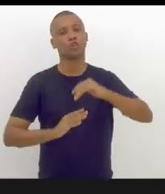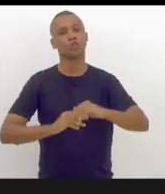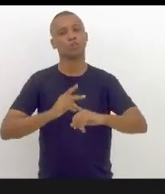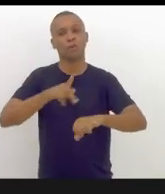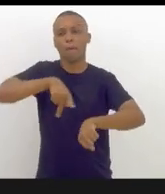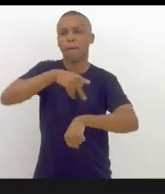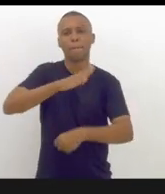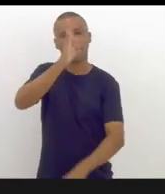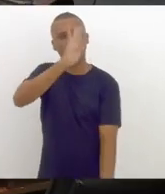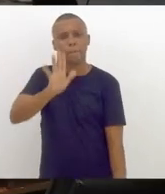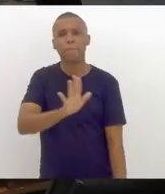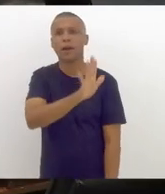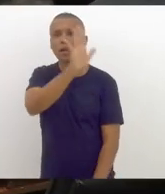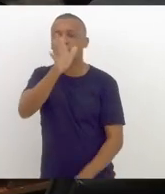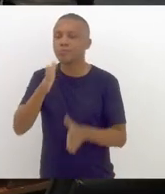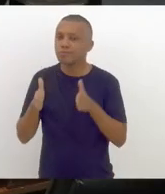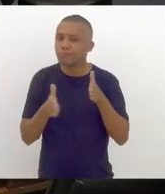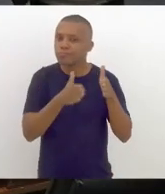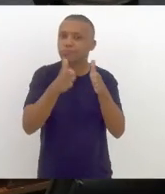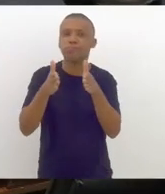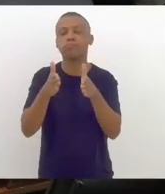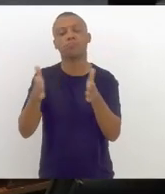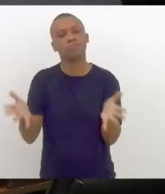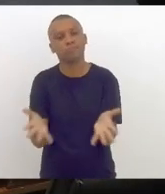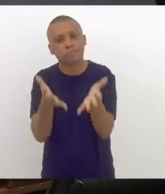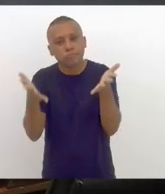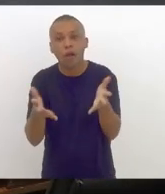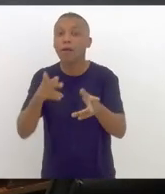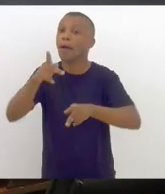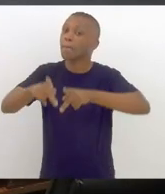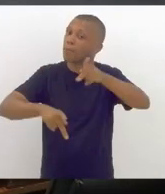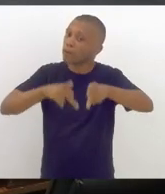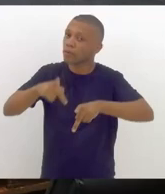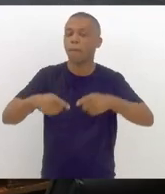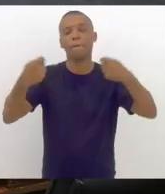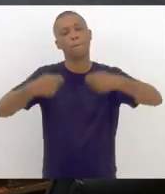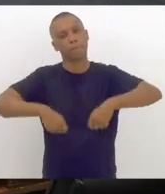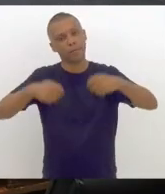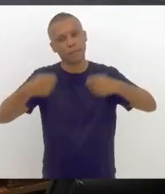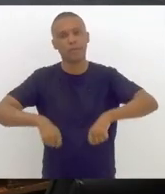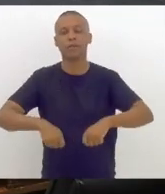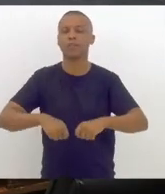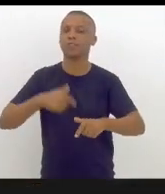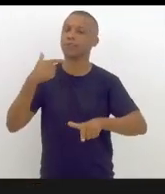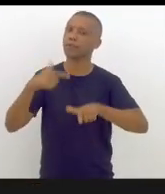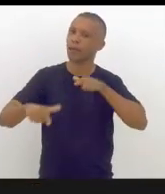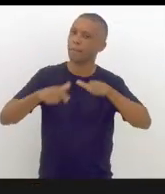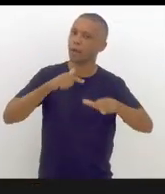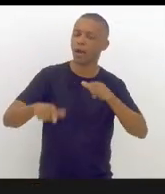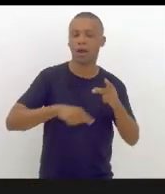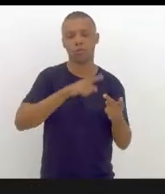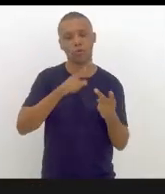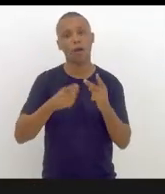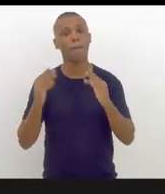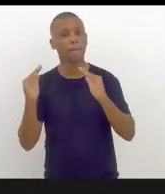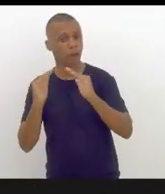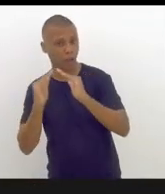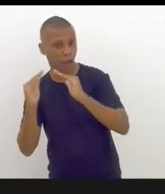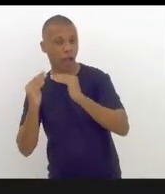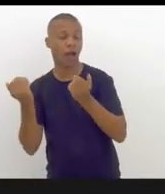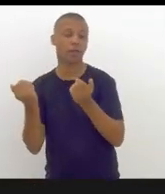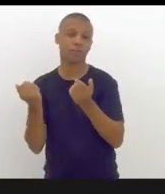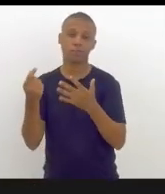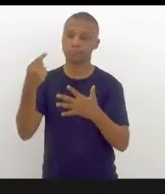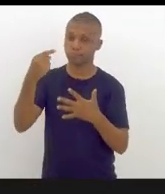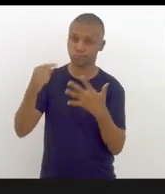que a população precisa de mais emprego, de moradia, de alimentos e a gente vai